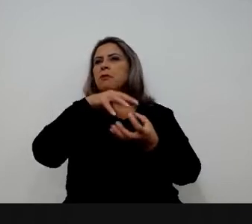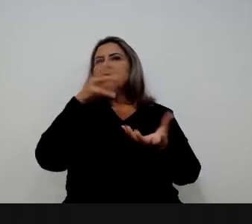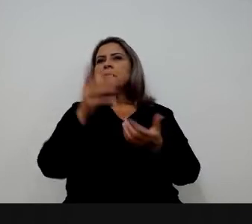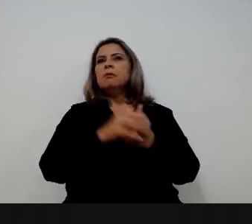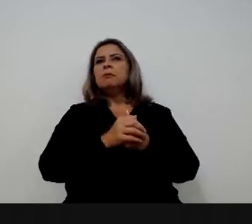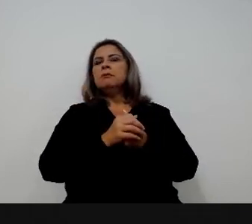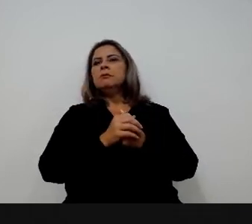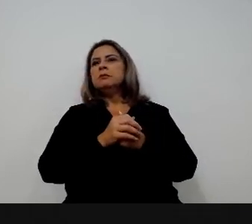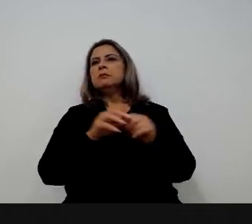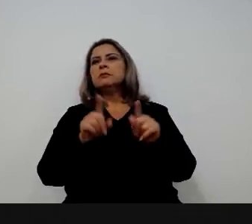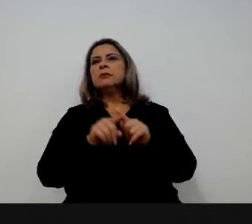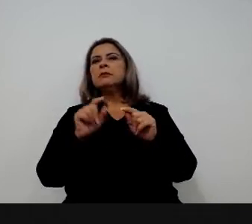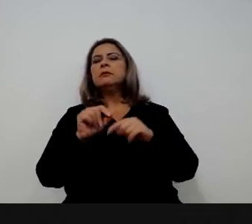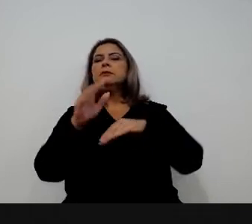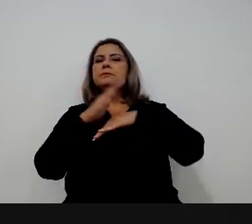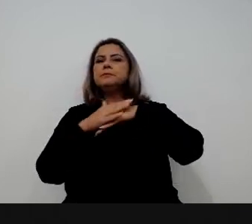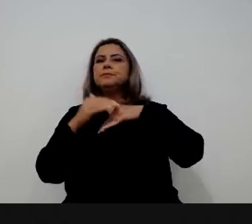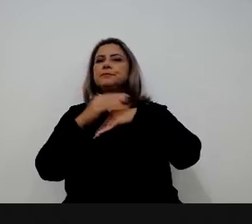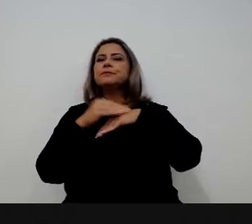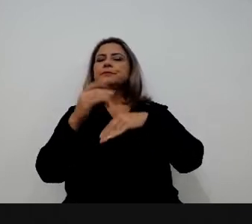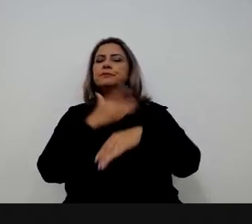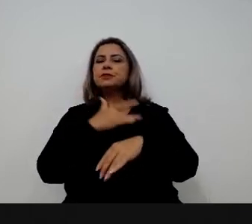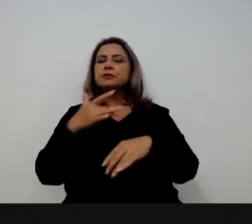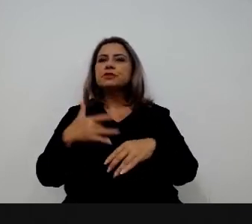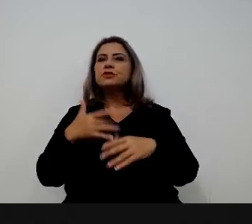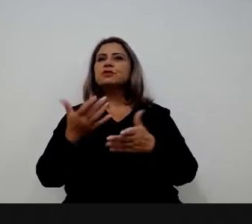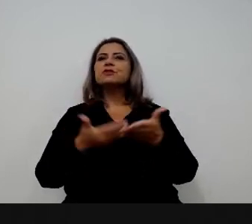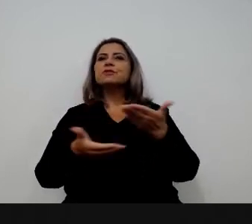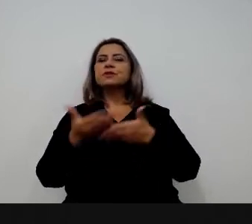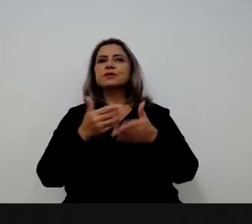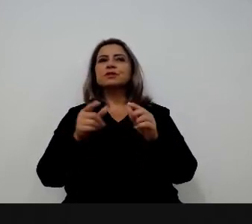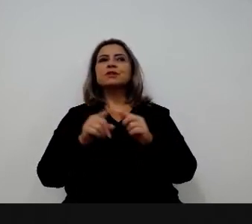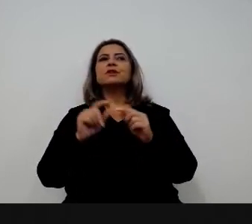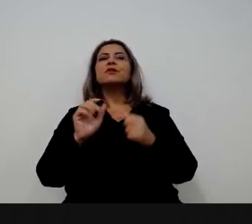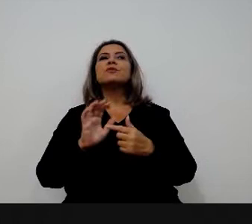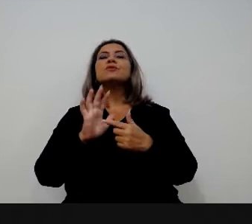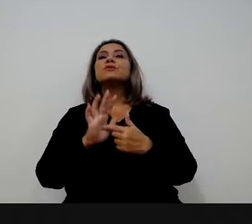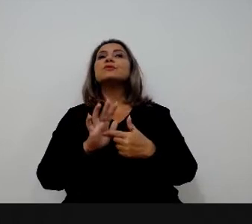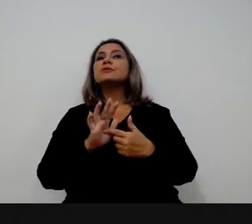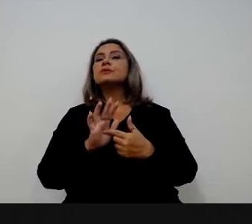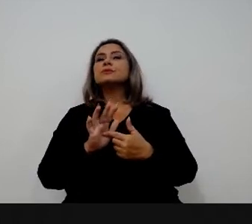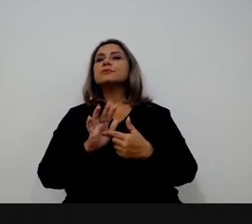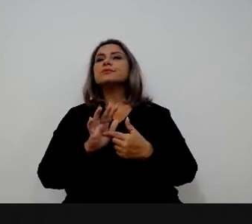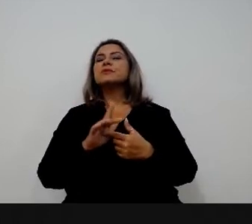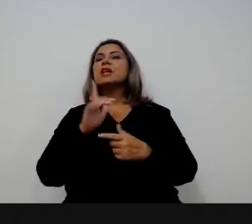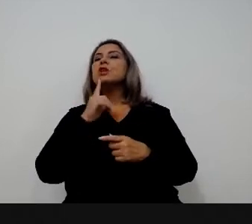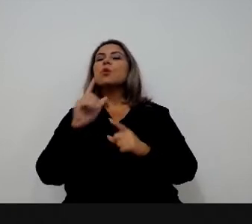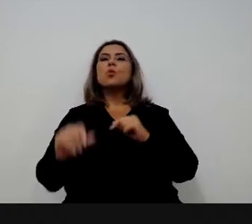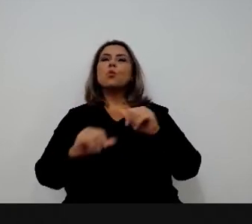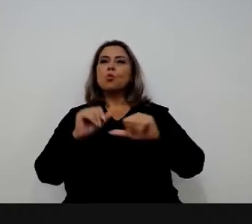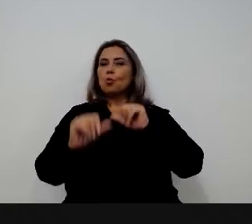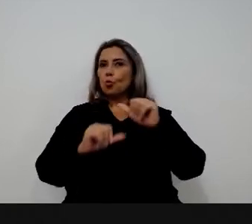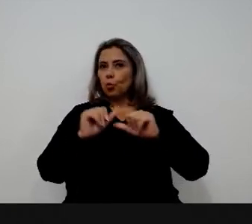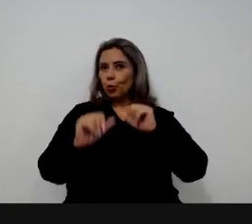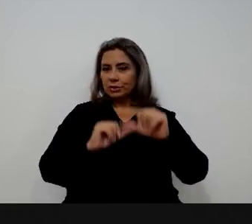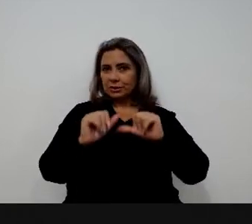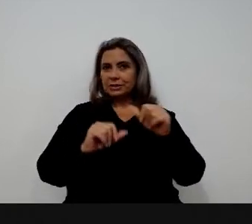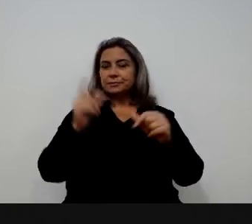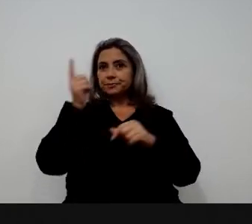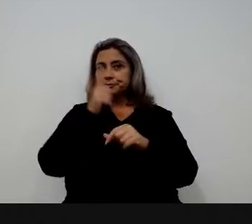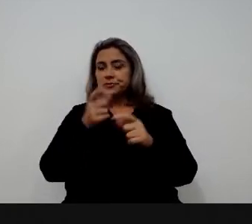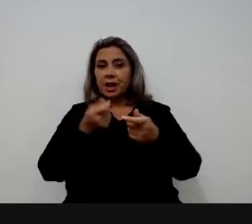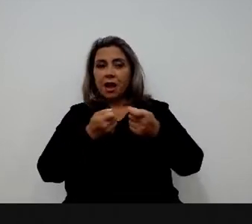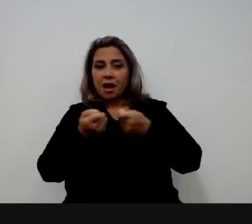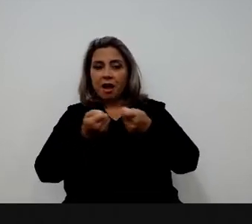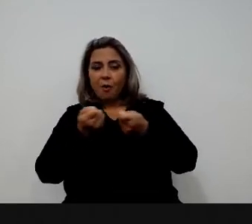em care, em cuidados de saúde. E a gente vê que o fator que mais muda no quanto que a gente vai conseguir